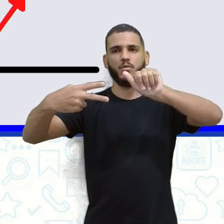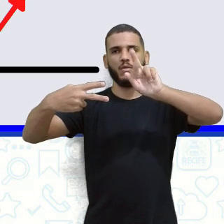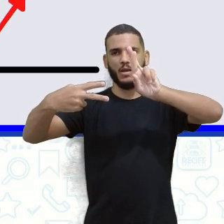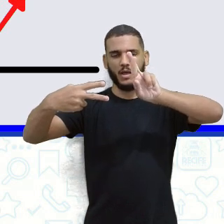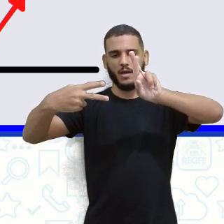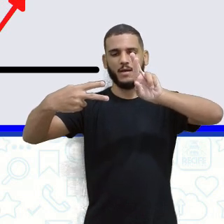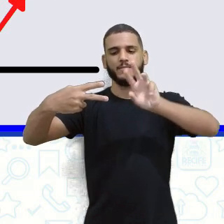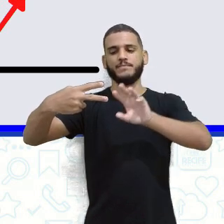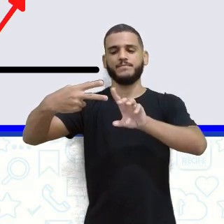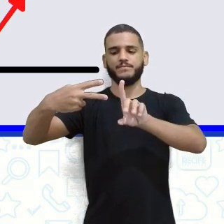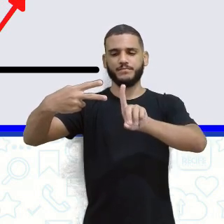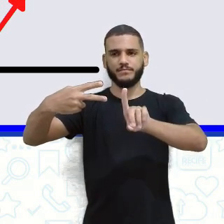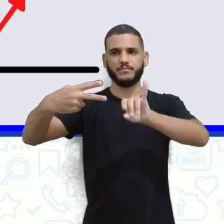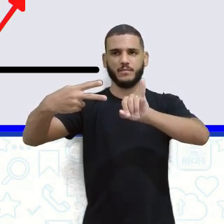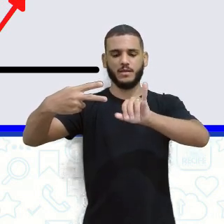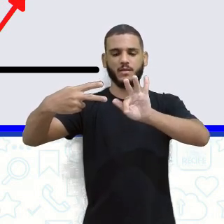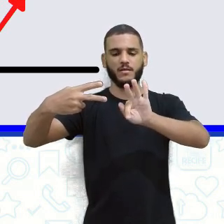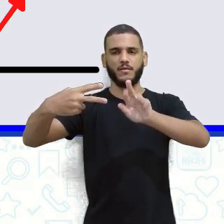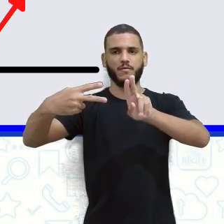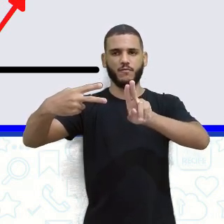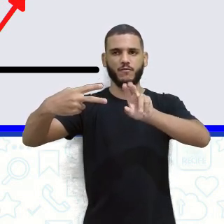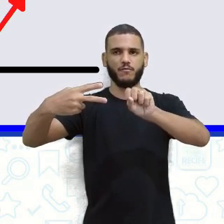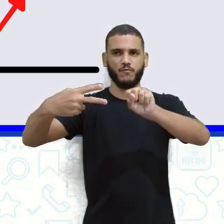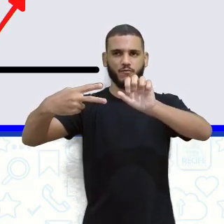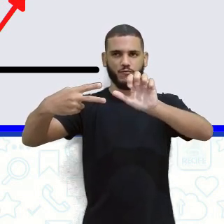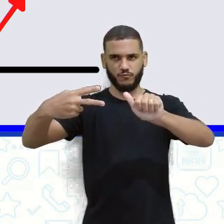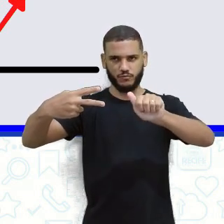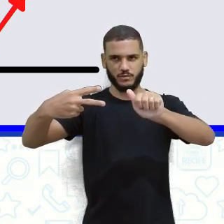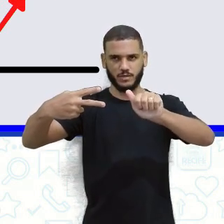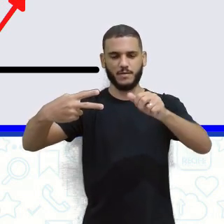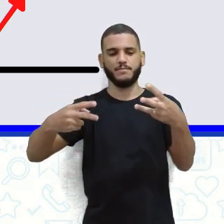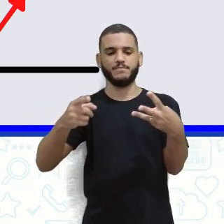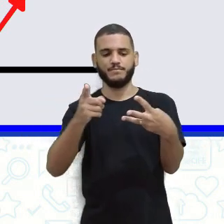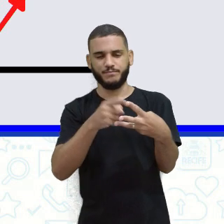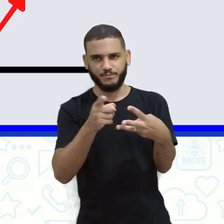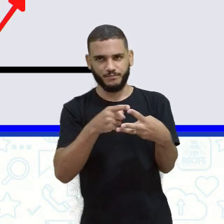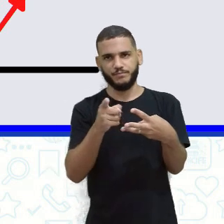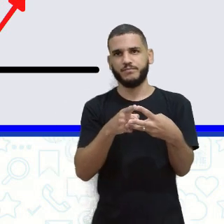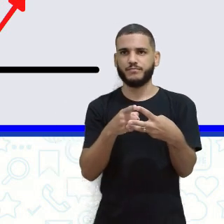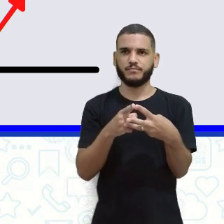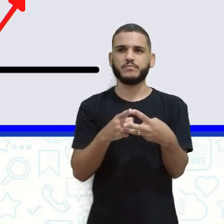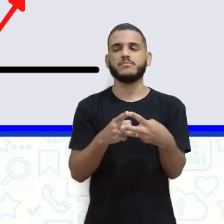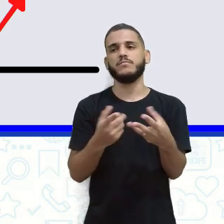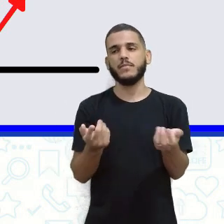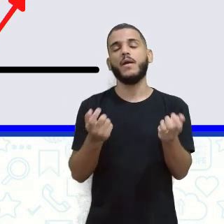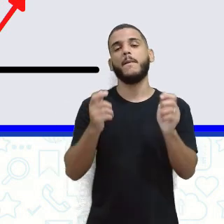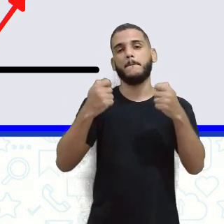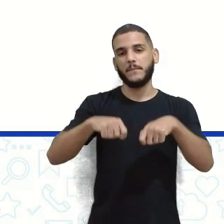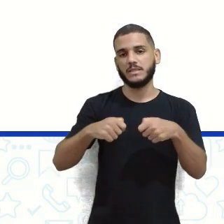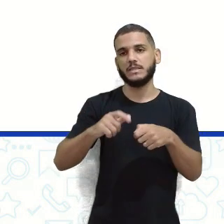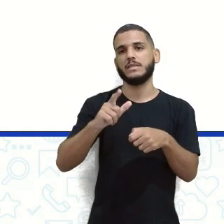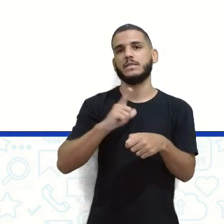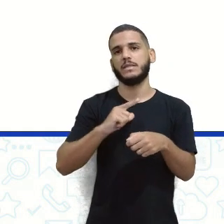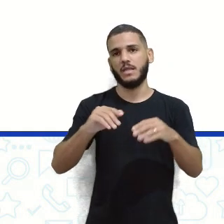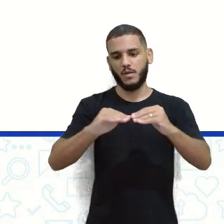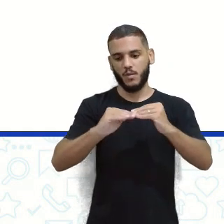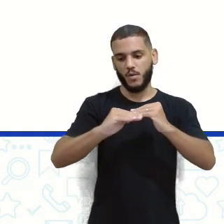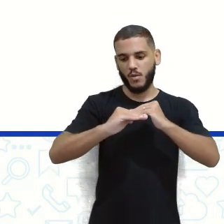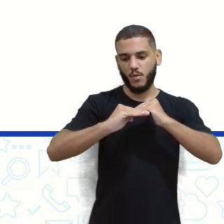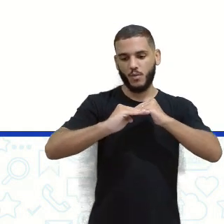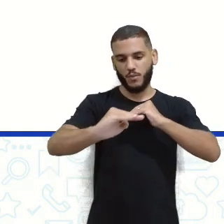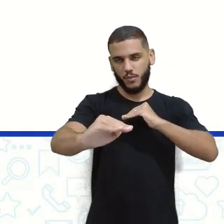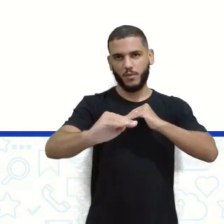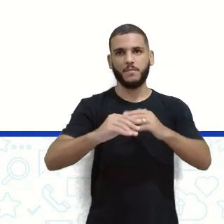tá? Então, as imagens são refletidas nesse tipo de superfície. É chamado de reflexão. Tem que ser uma superfície lisa, tá bom?